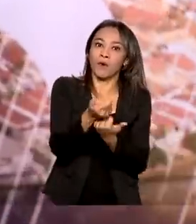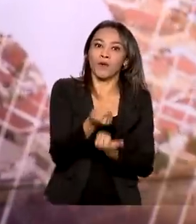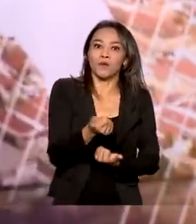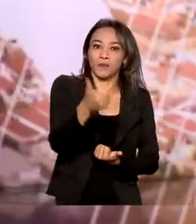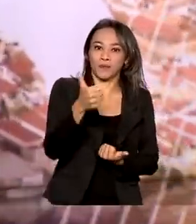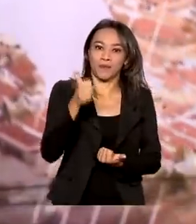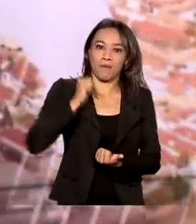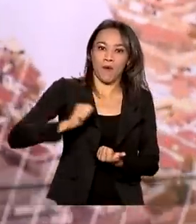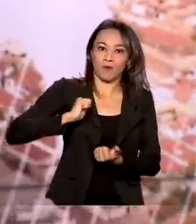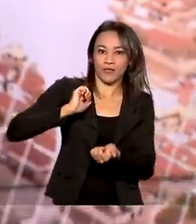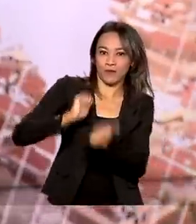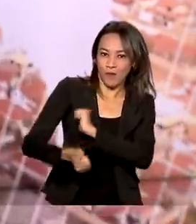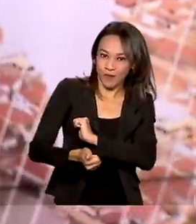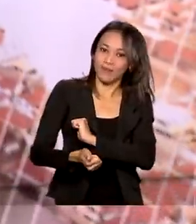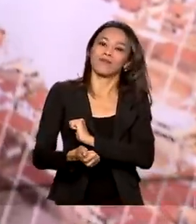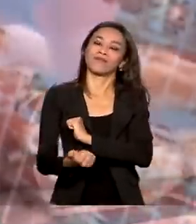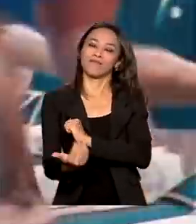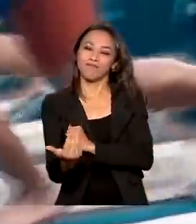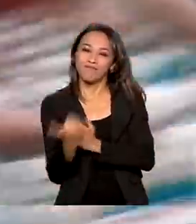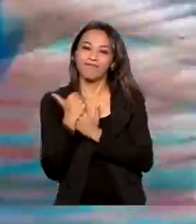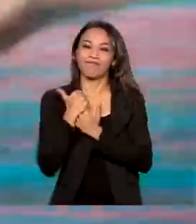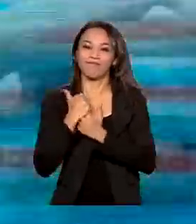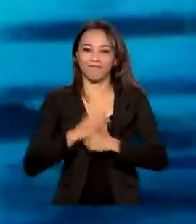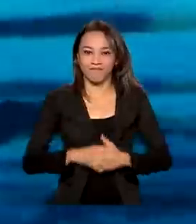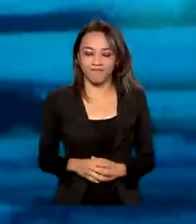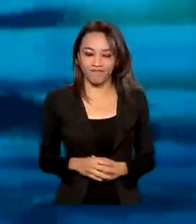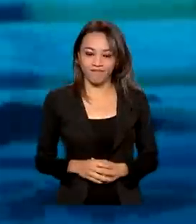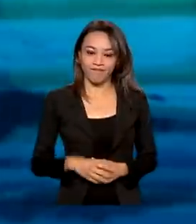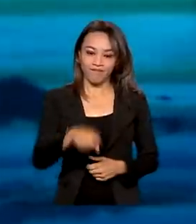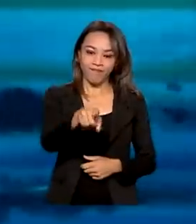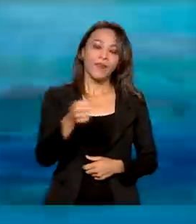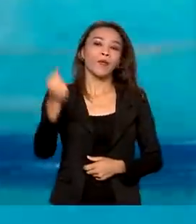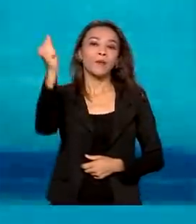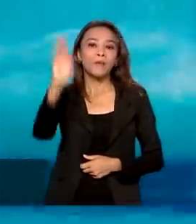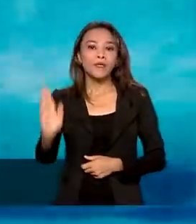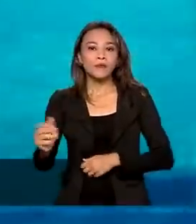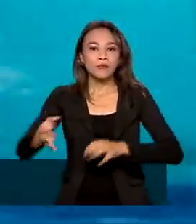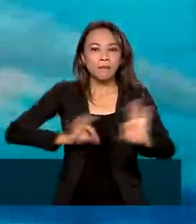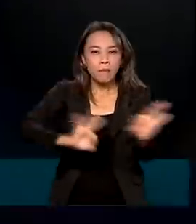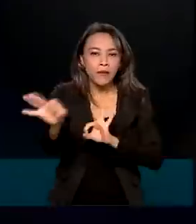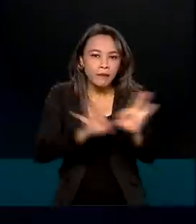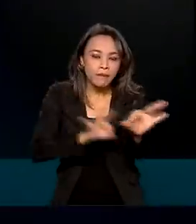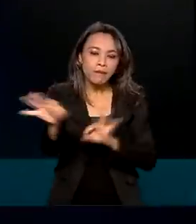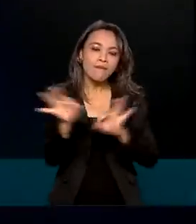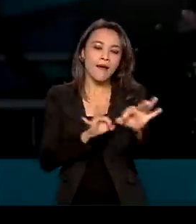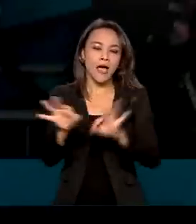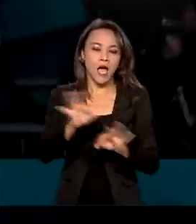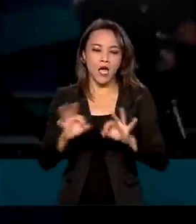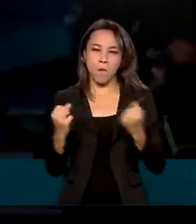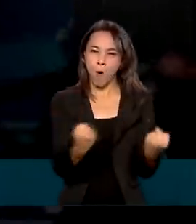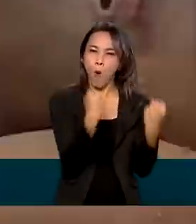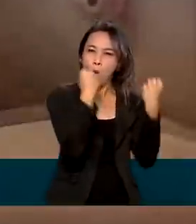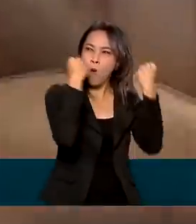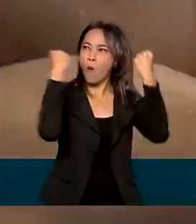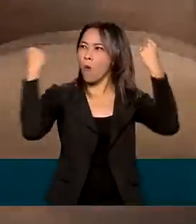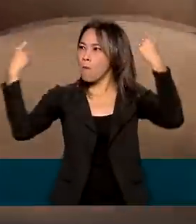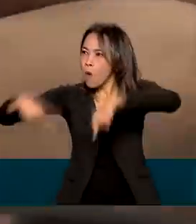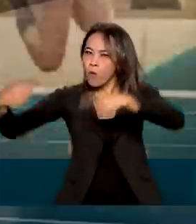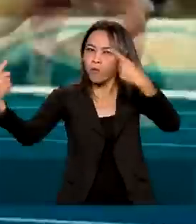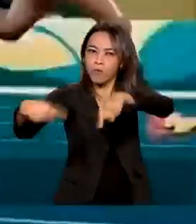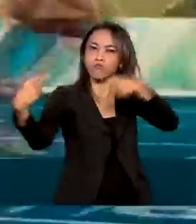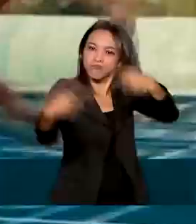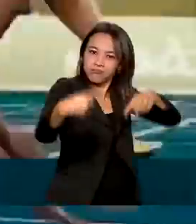categoria do programa Bolsa Atleta. O Brasil se prepara para duelar contra grandes potências do esporte nas